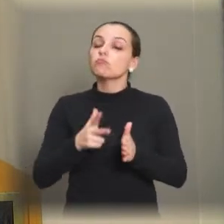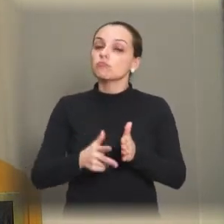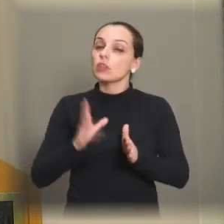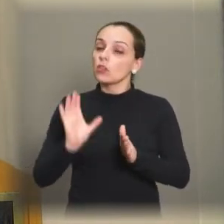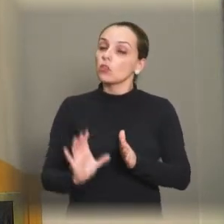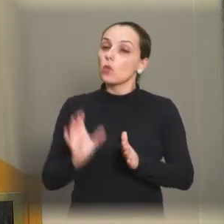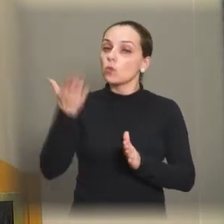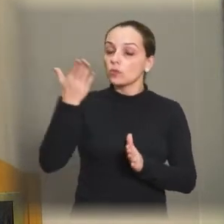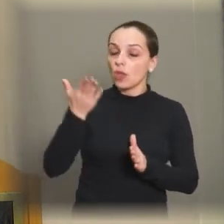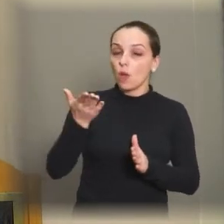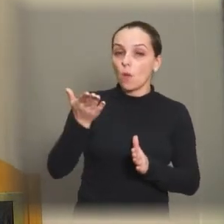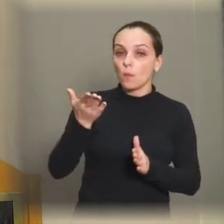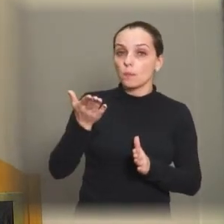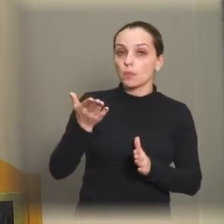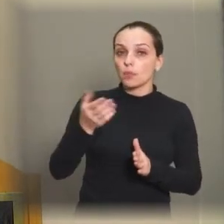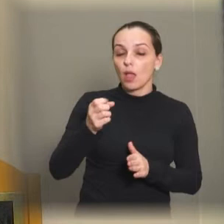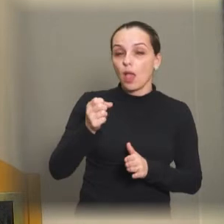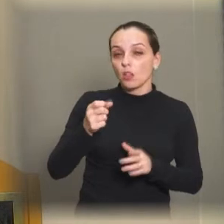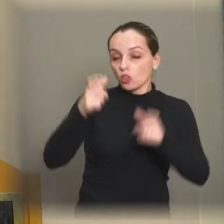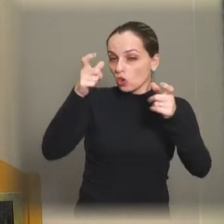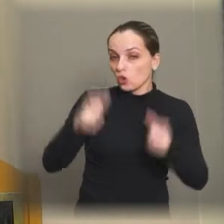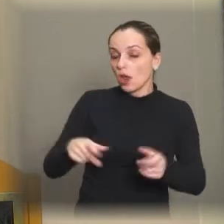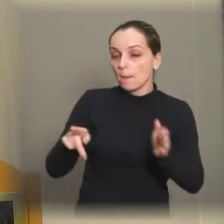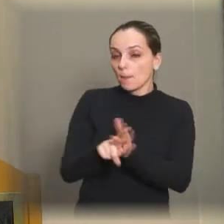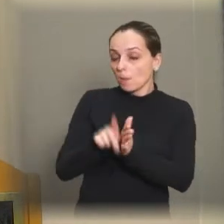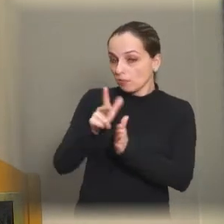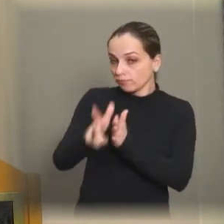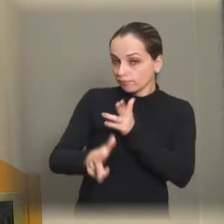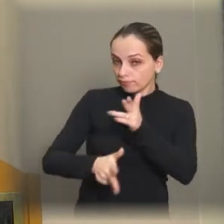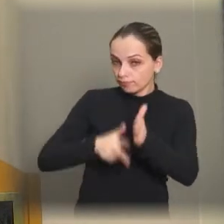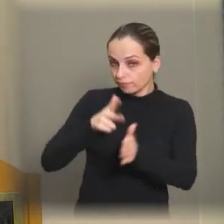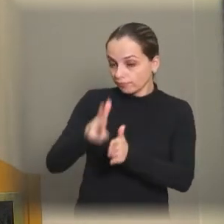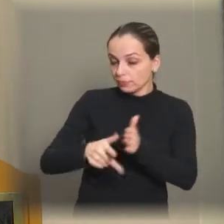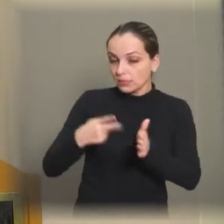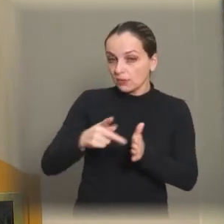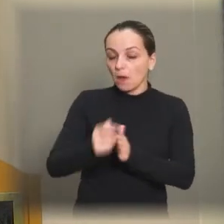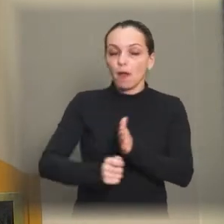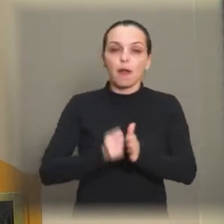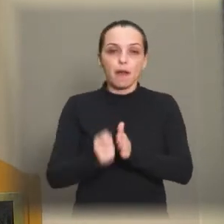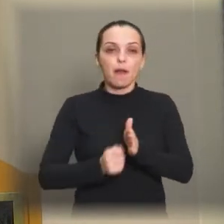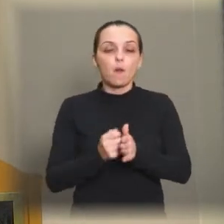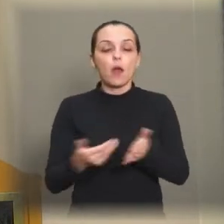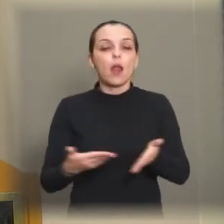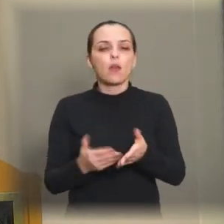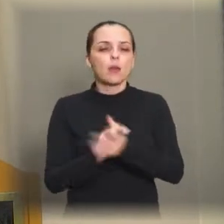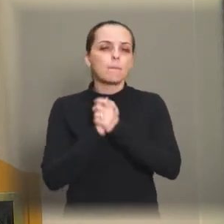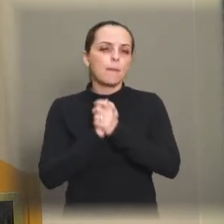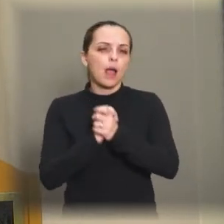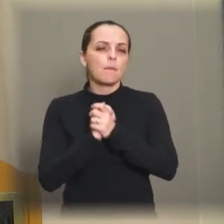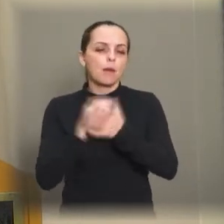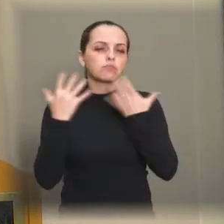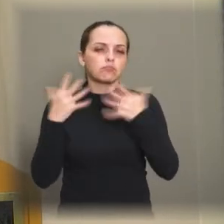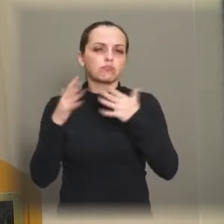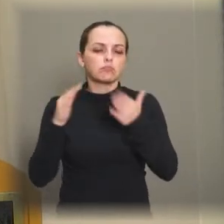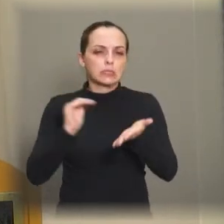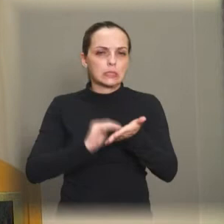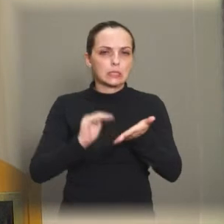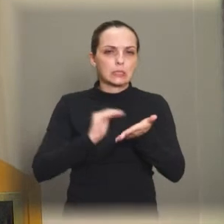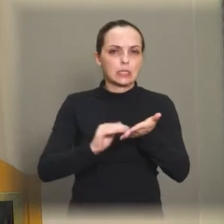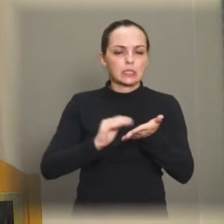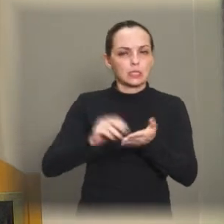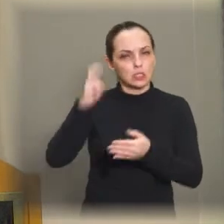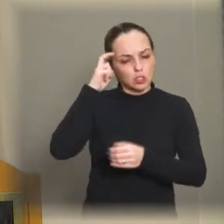aconteceu na antiga ferroviária. E aqui eu quero aproveitar a oportunidade para parabenizar tanto a Secretaria da